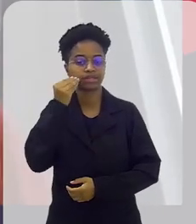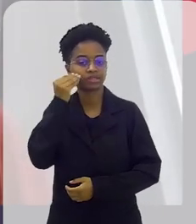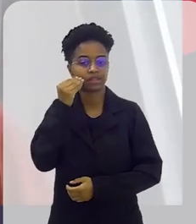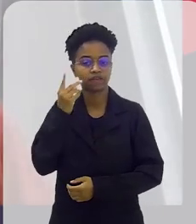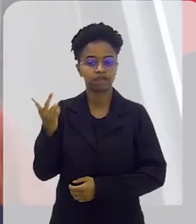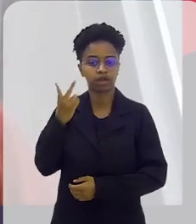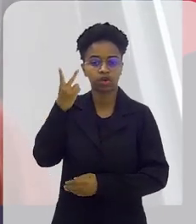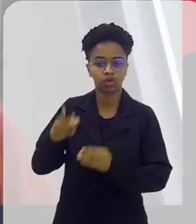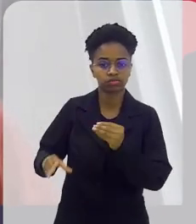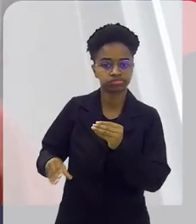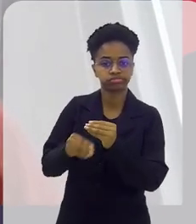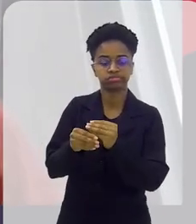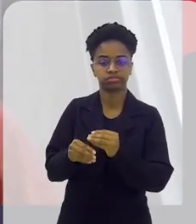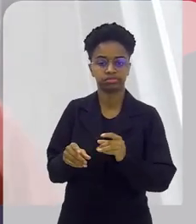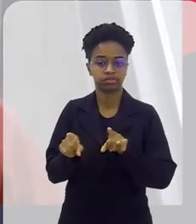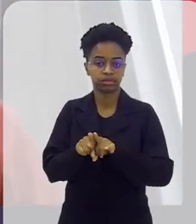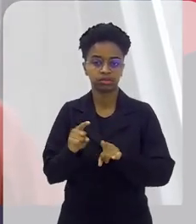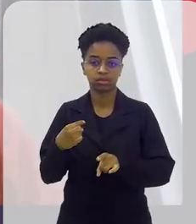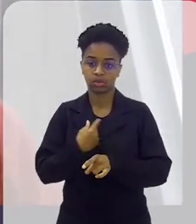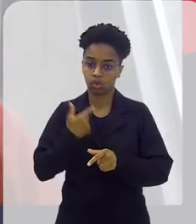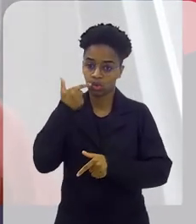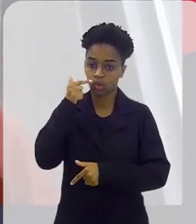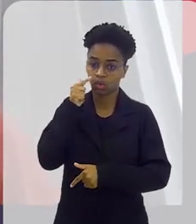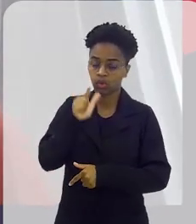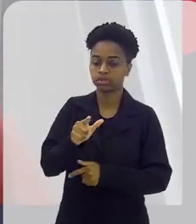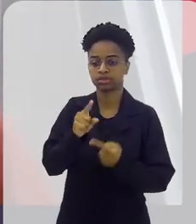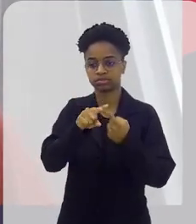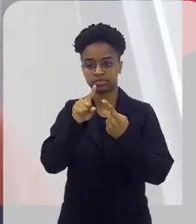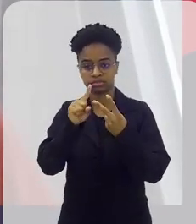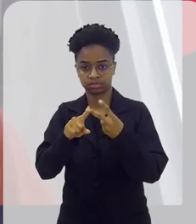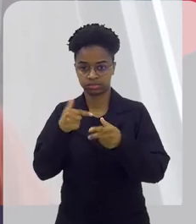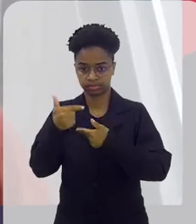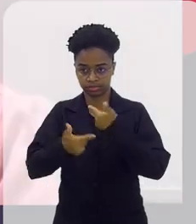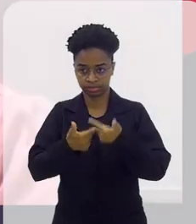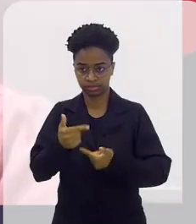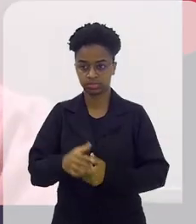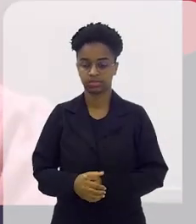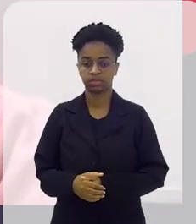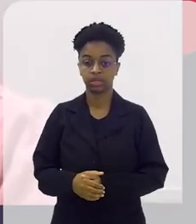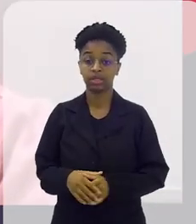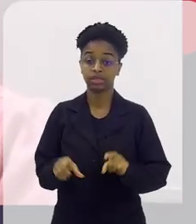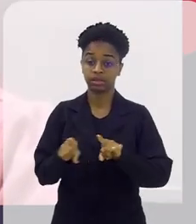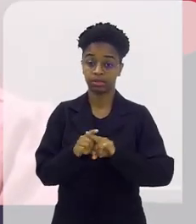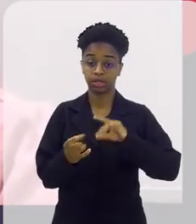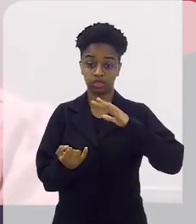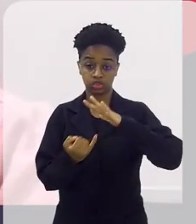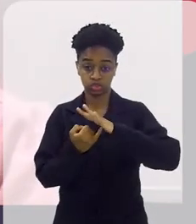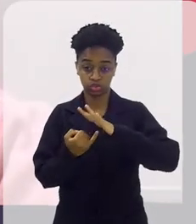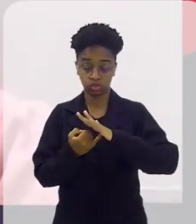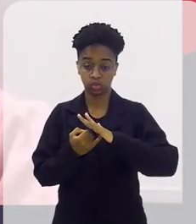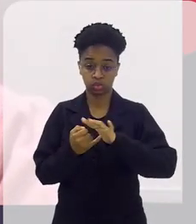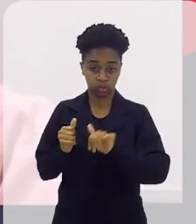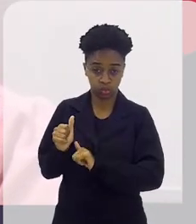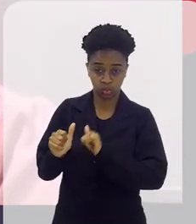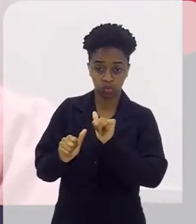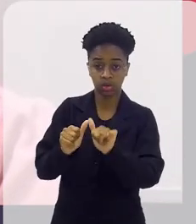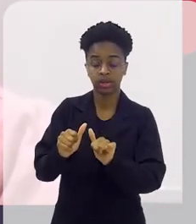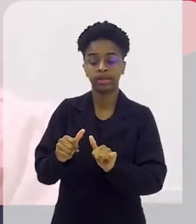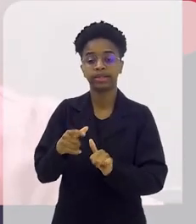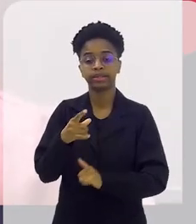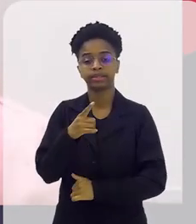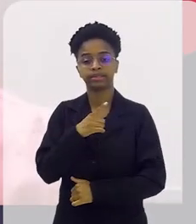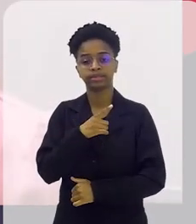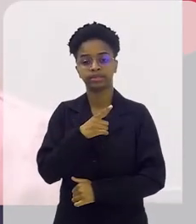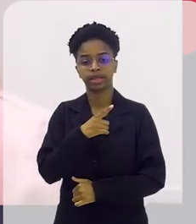valor agregado. Nós conseguimos trabalhar das duas maneiras. Os ISIS, os institutos de inovação, eles